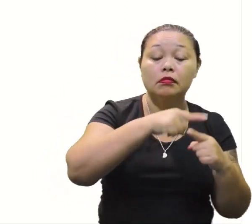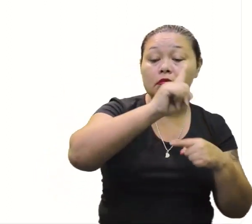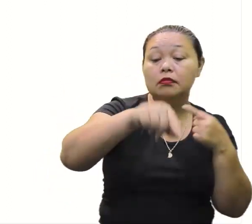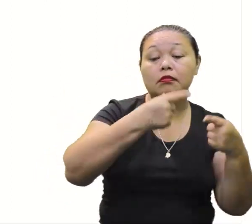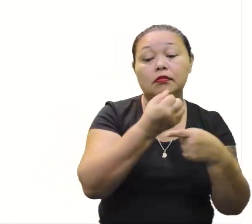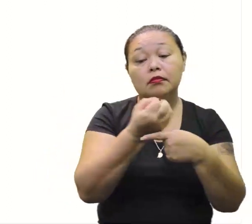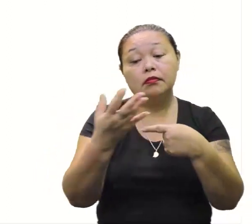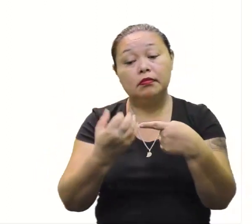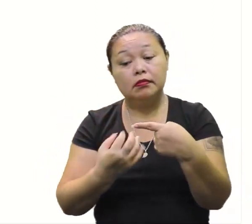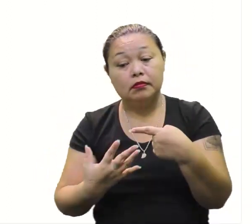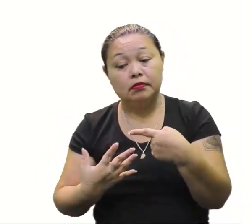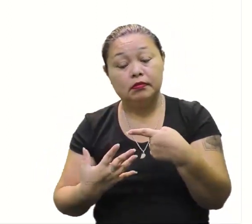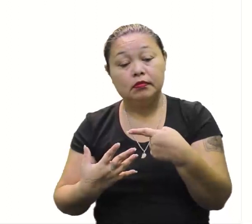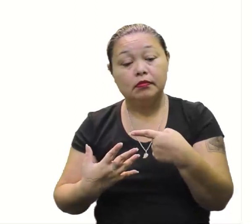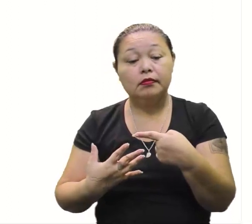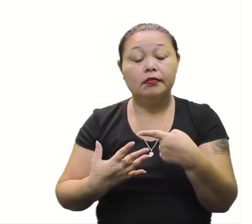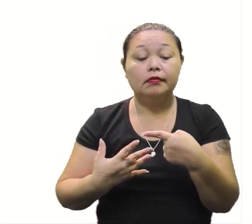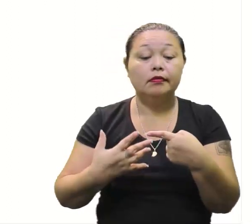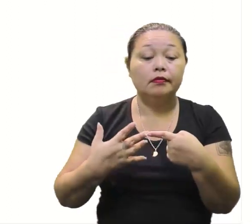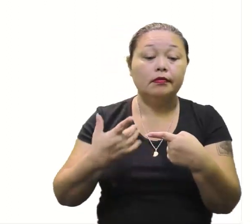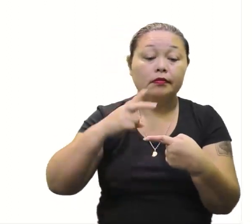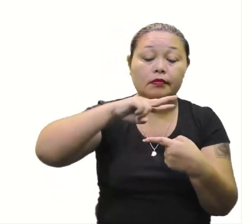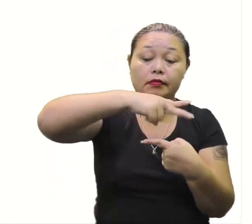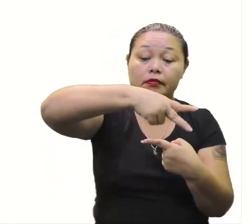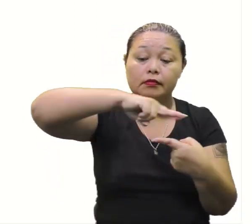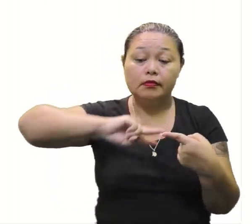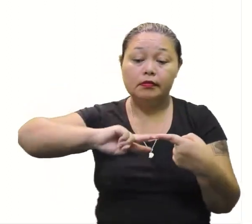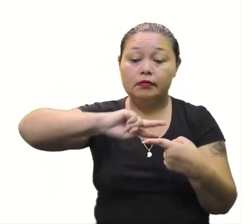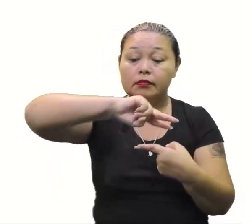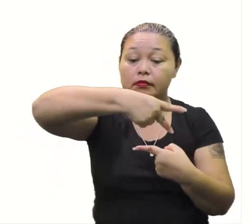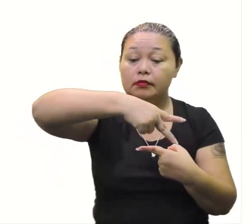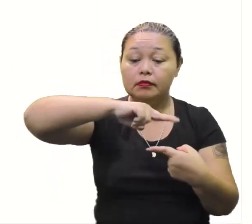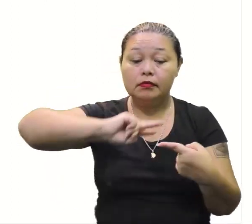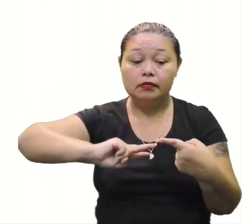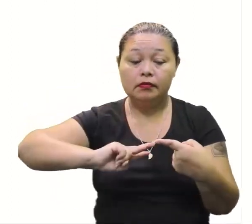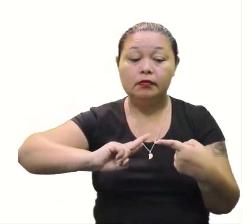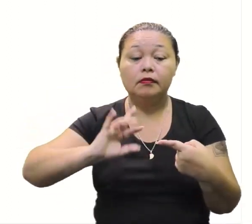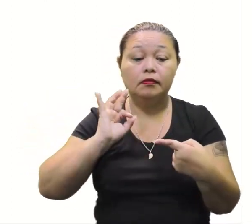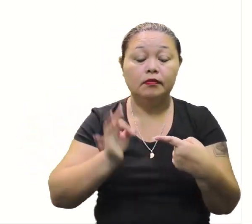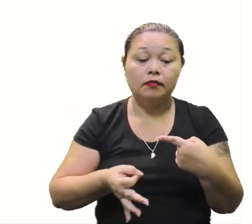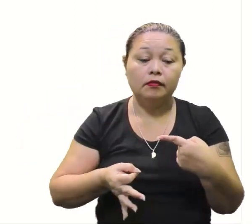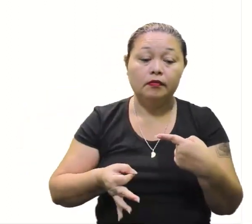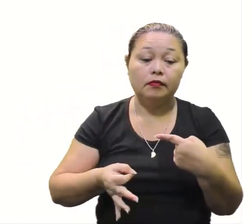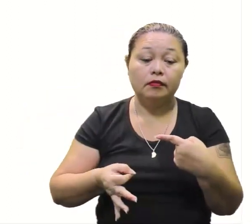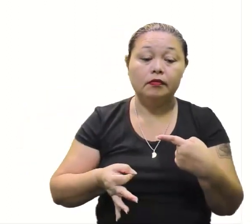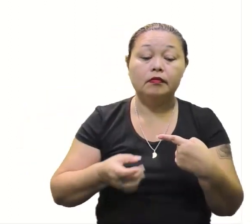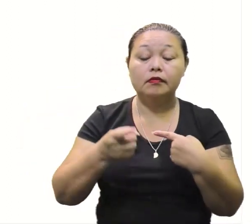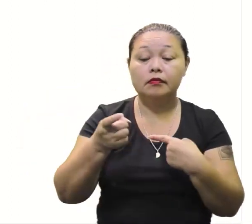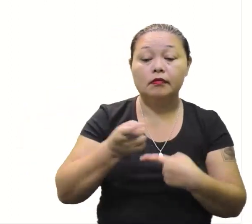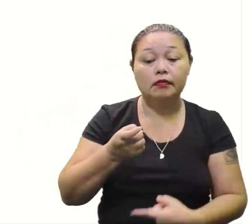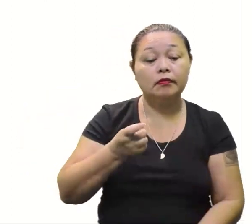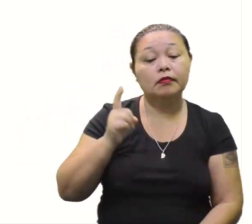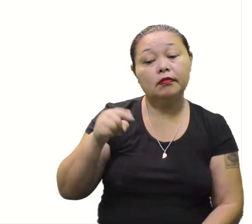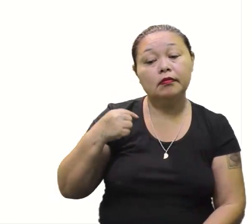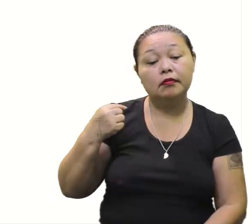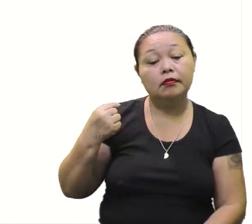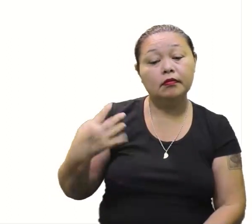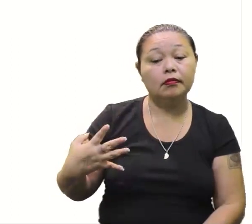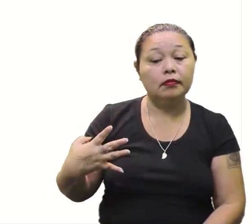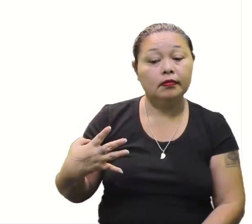passar? Dividindo. Dividindo, mudando, mudamos a operação, tá certo? Então, o X é igual a?